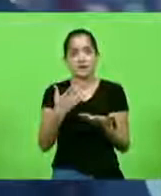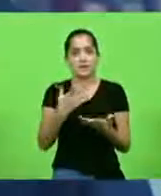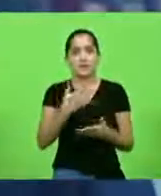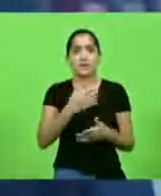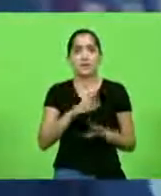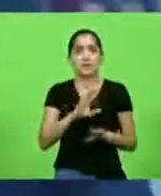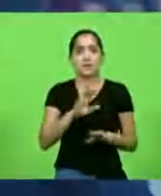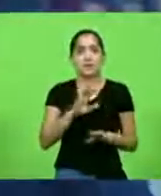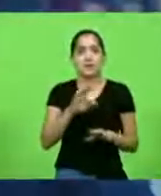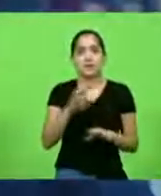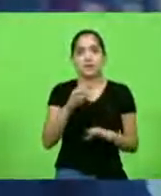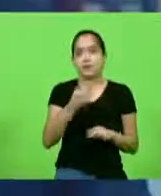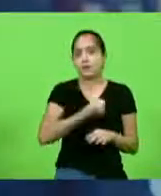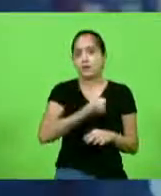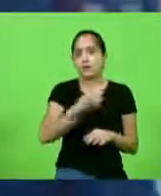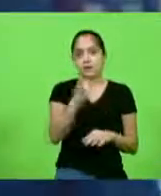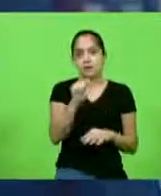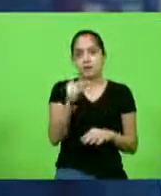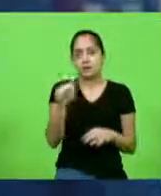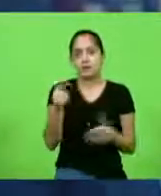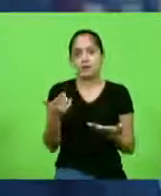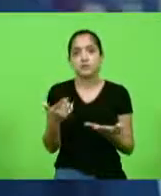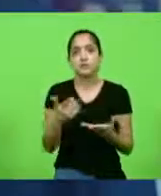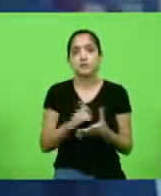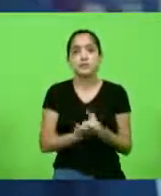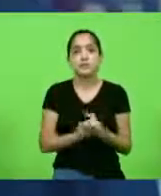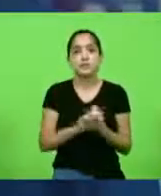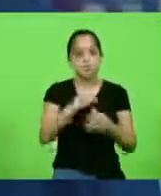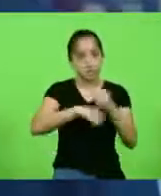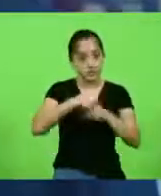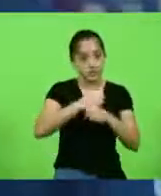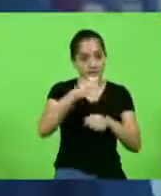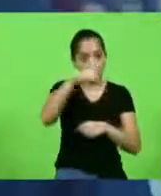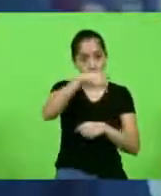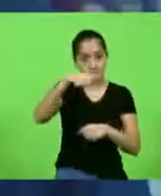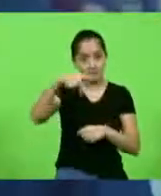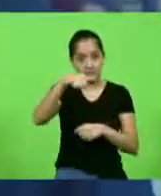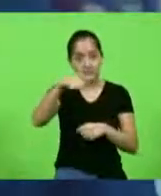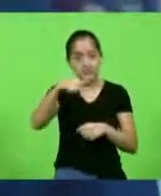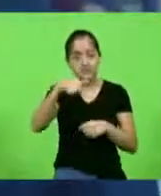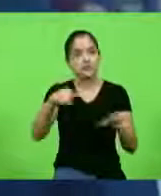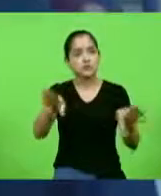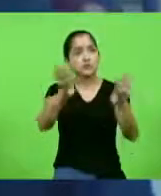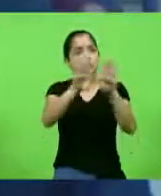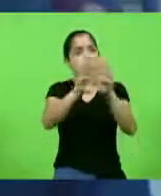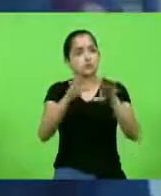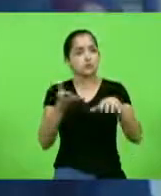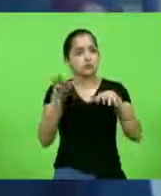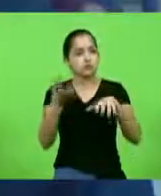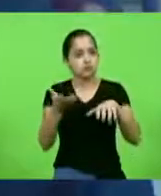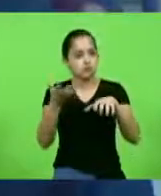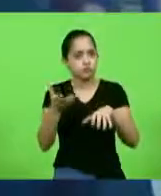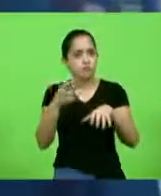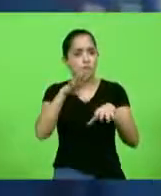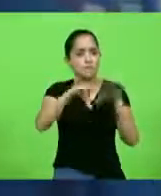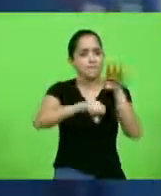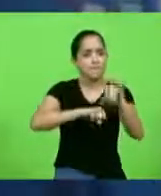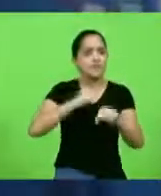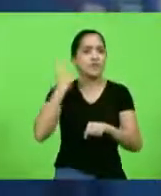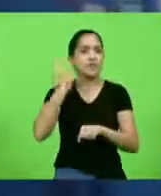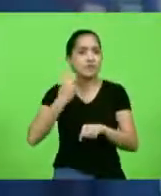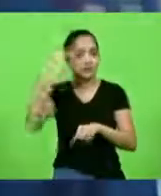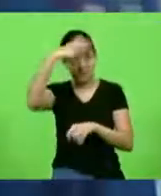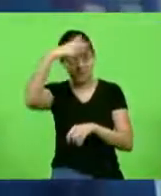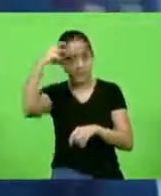só. O AI-5, baixado em 77, fechou o Congresso Nacional, caçou vereadores, prefeitos,